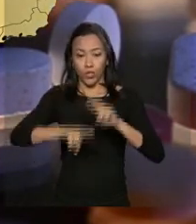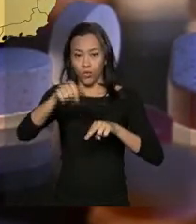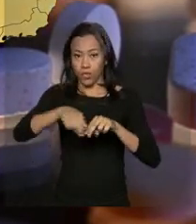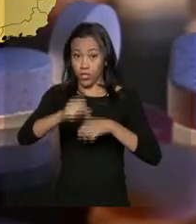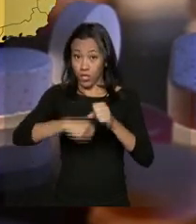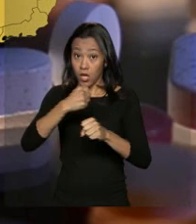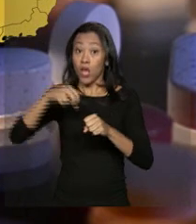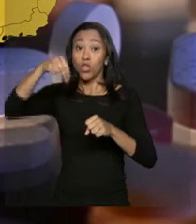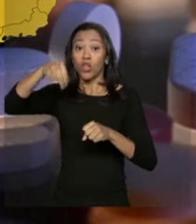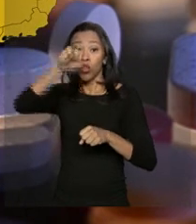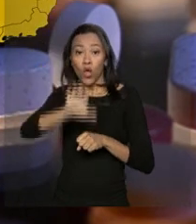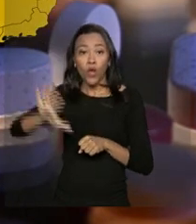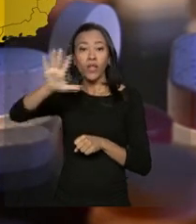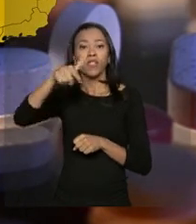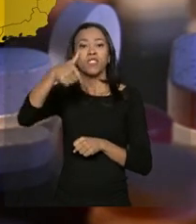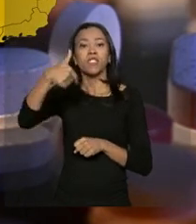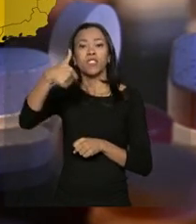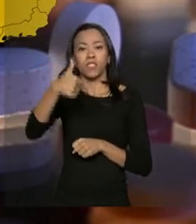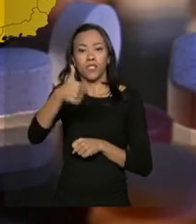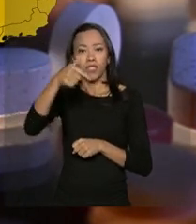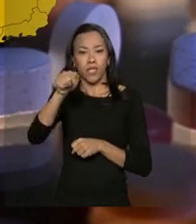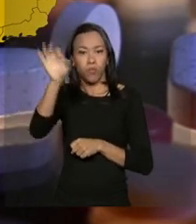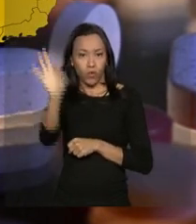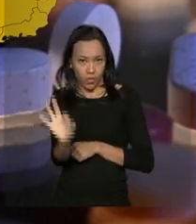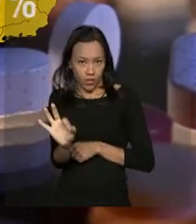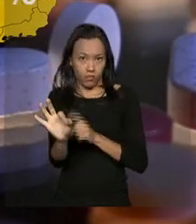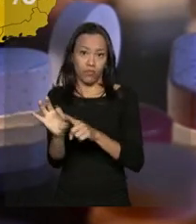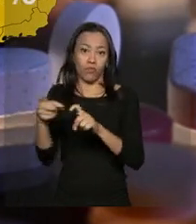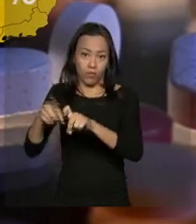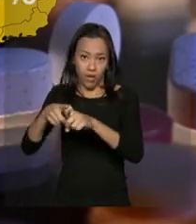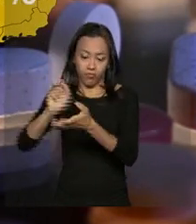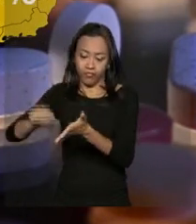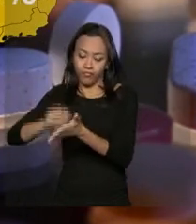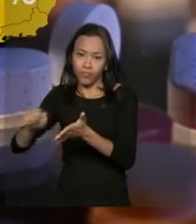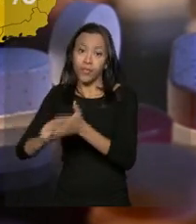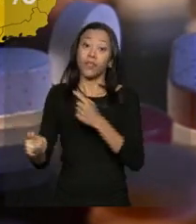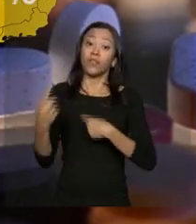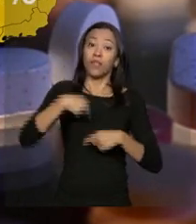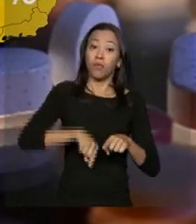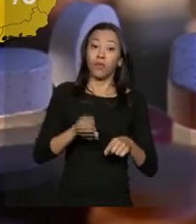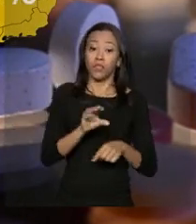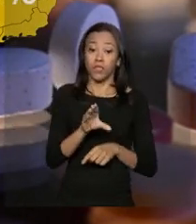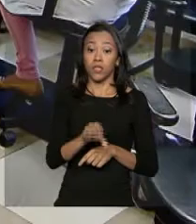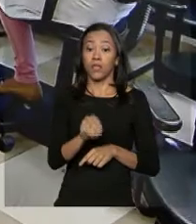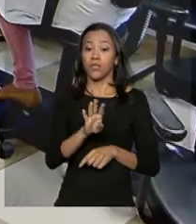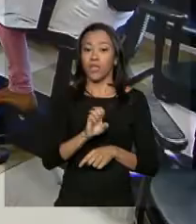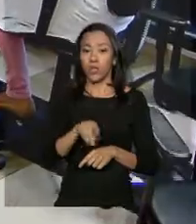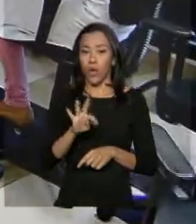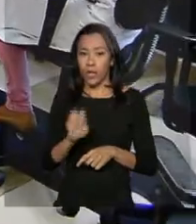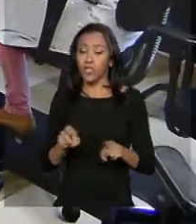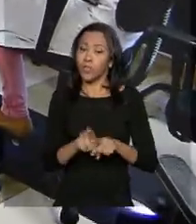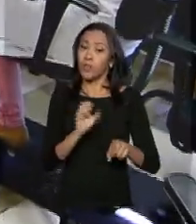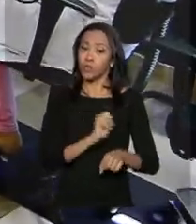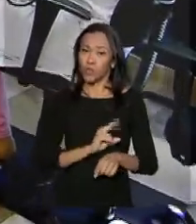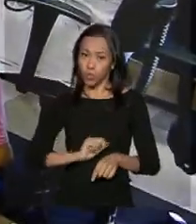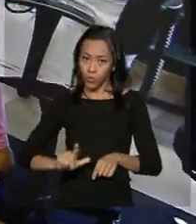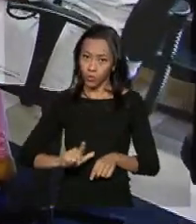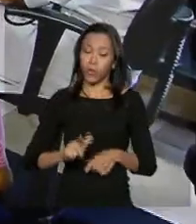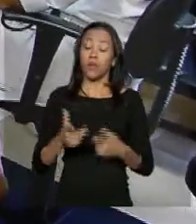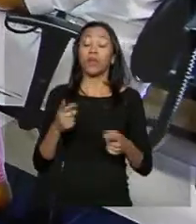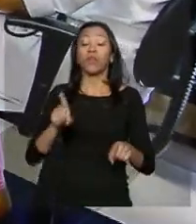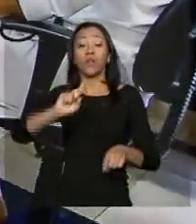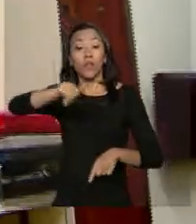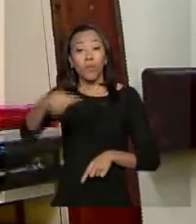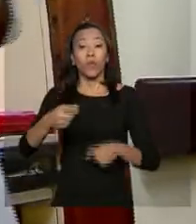O nordeste teve 17% das prescrições, seguido do centro-oeste e do sudeste. O Ministério da Saúde também